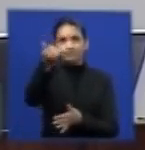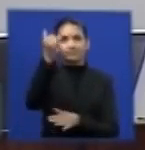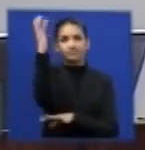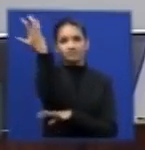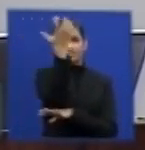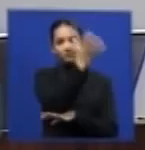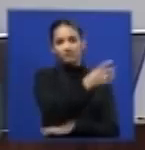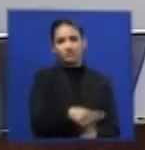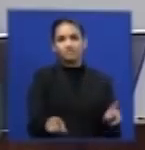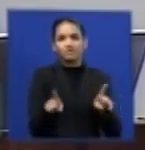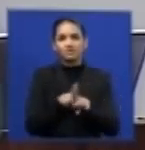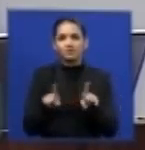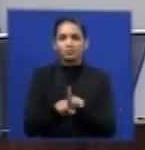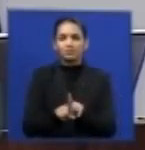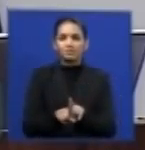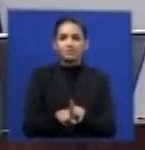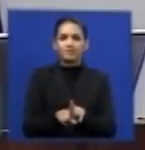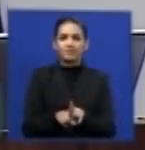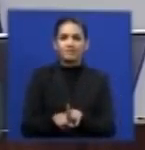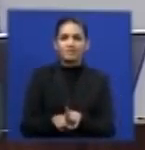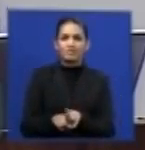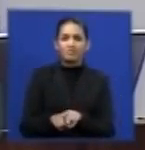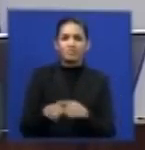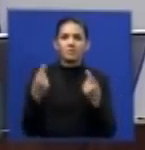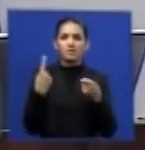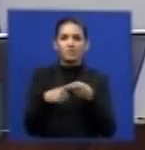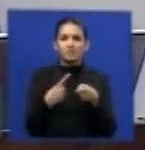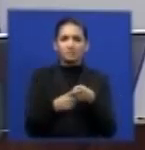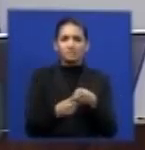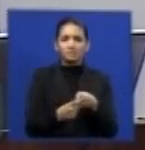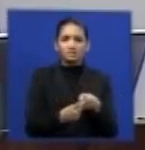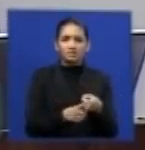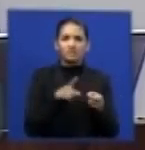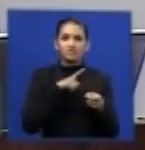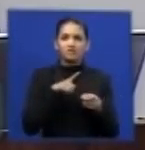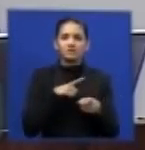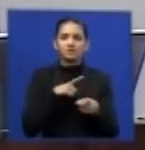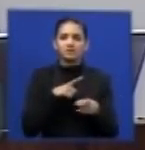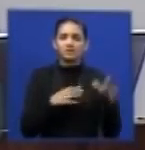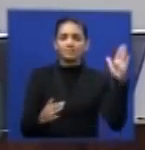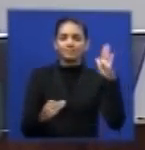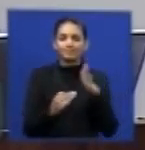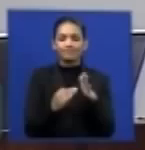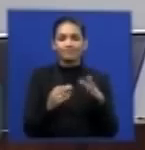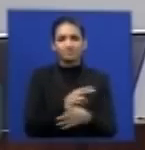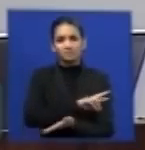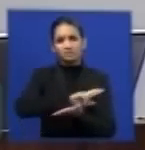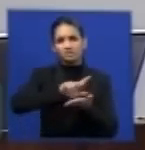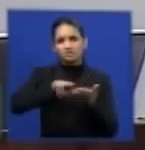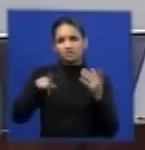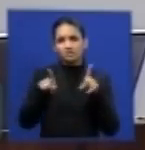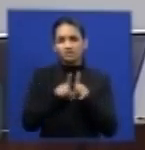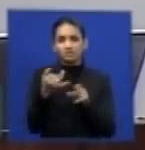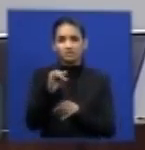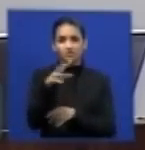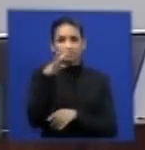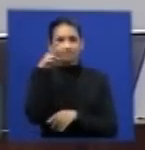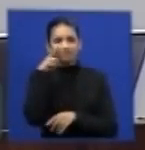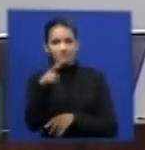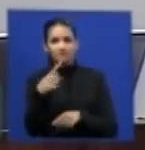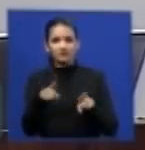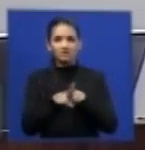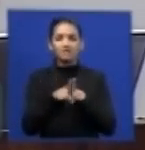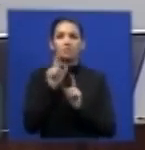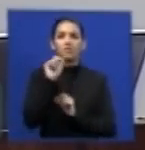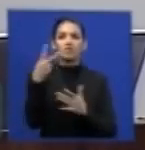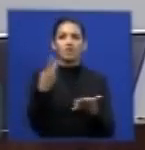desse princípio implica em possibilidades ilimitadas se nós formos observar o que que vem por